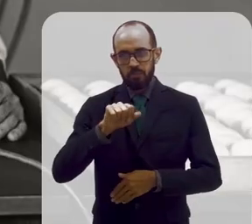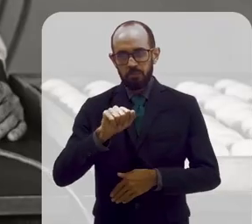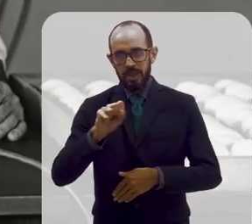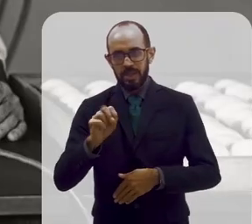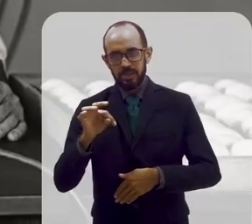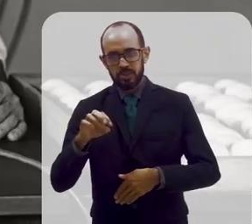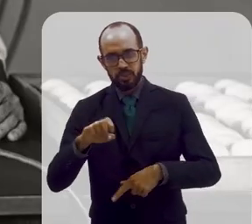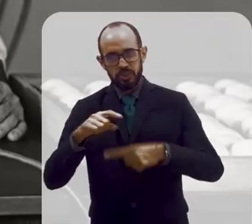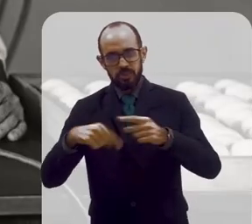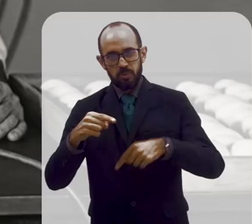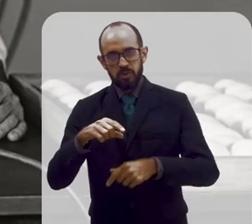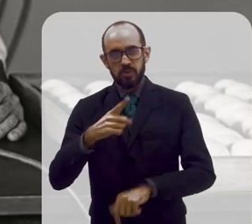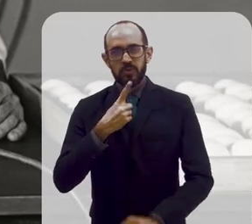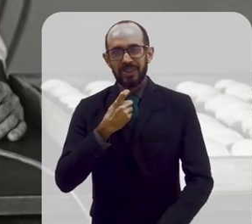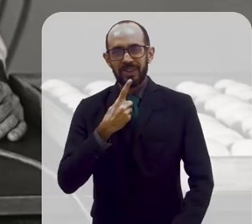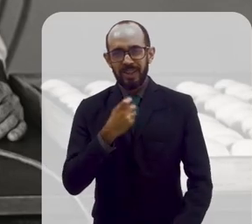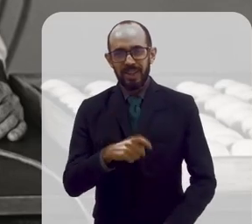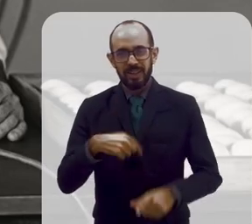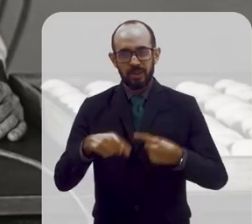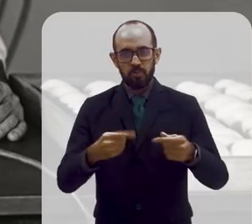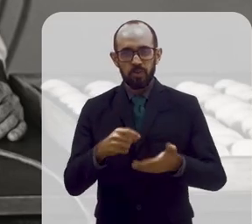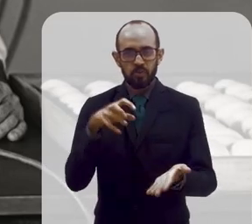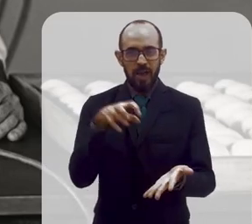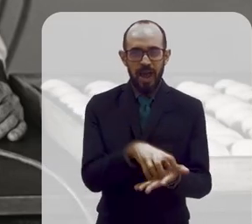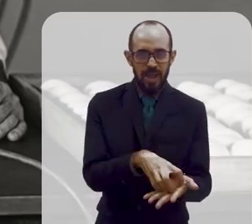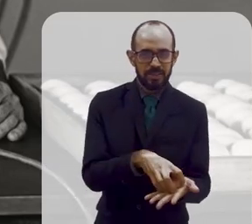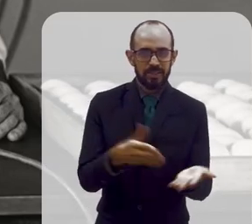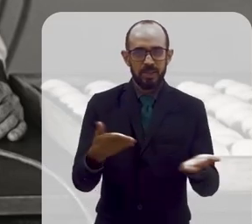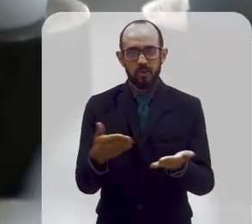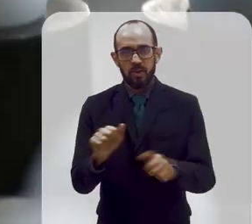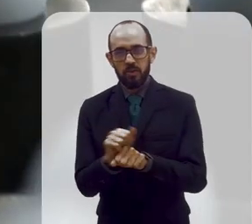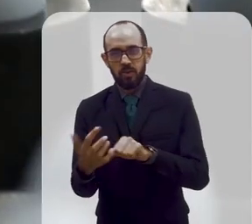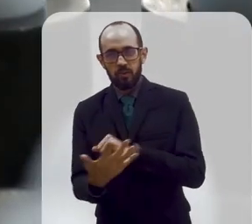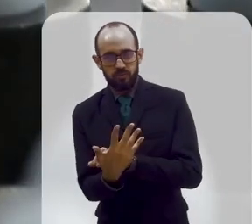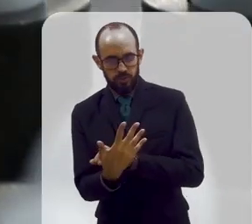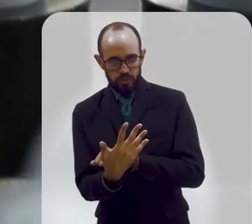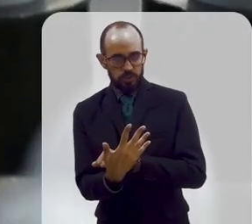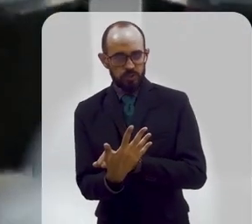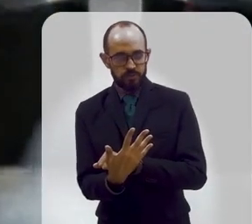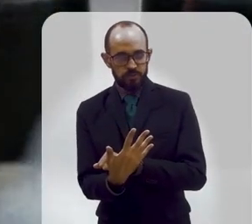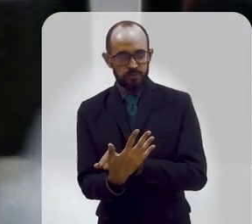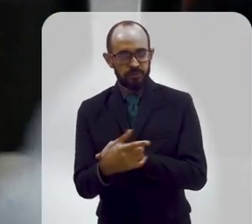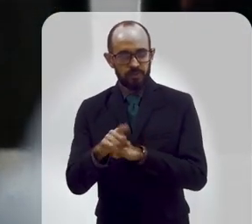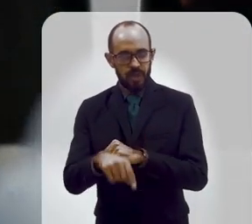depois com a dengue, depois com a AIDS e agora com a Covid. Então, essa é uma instituição que vem